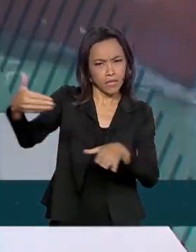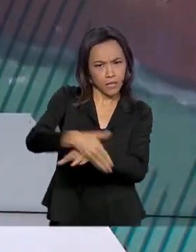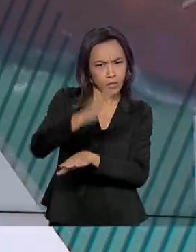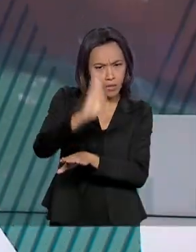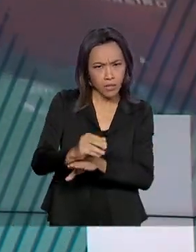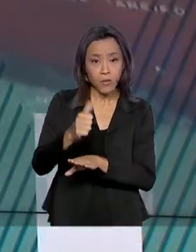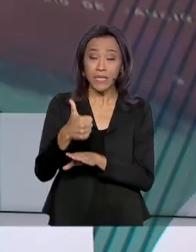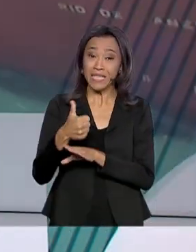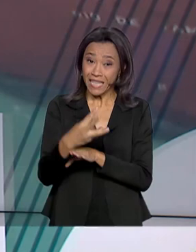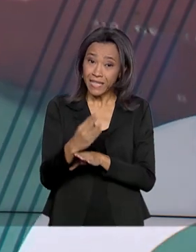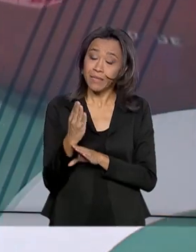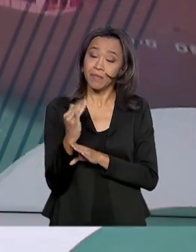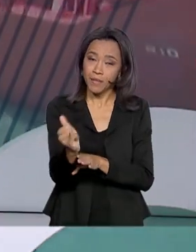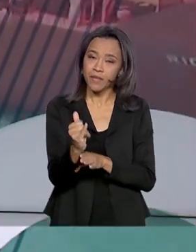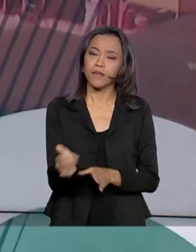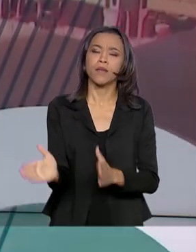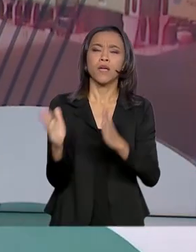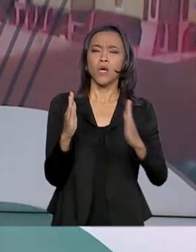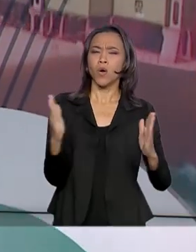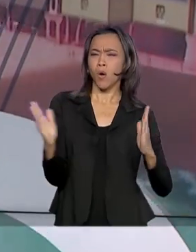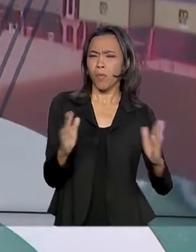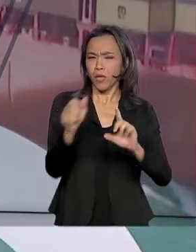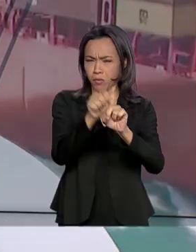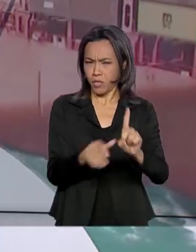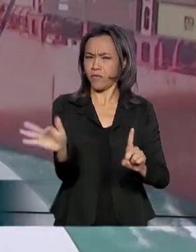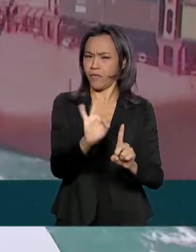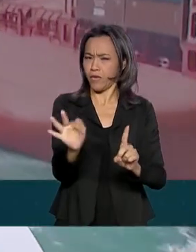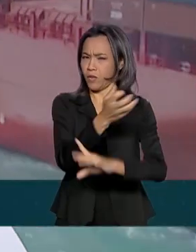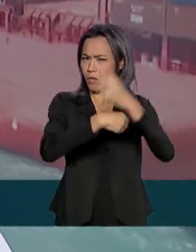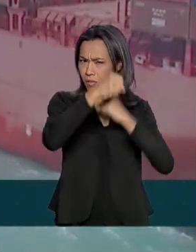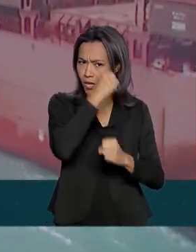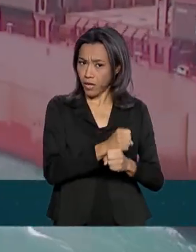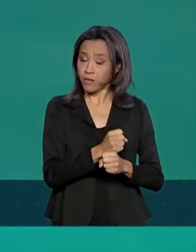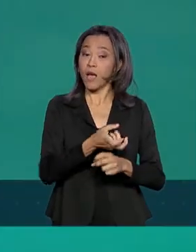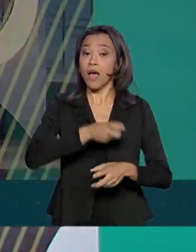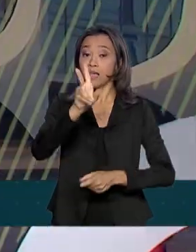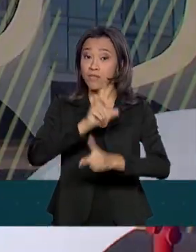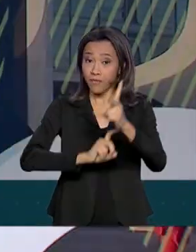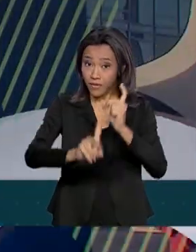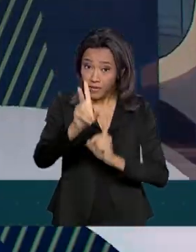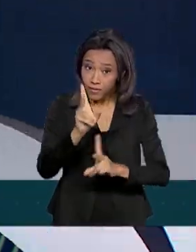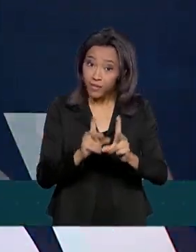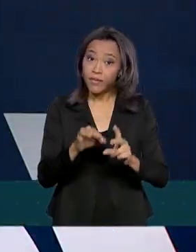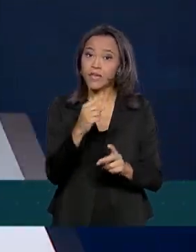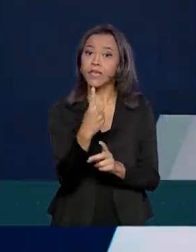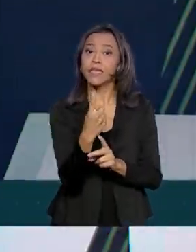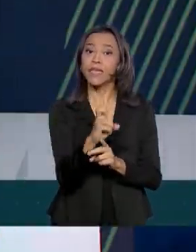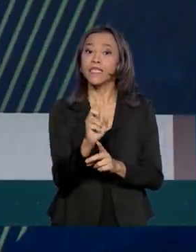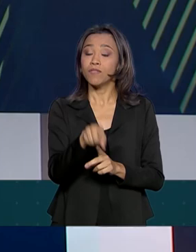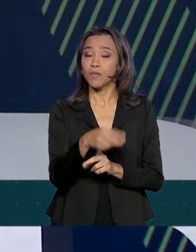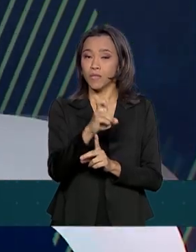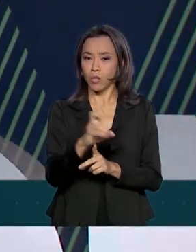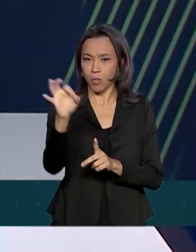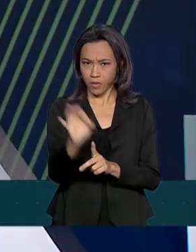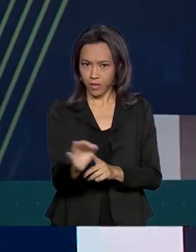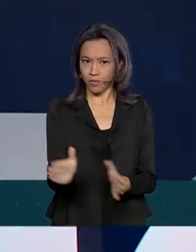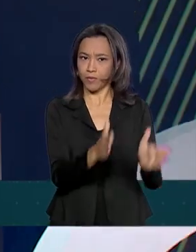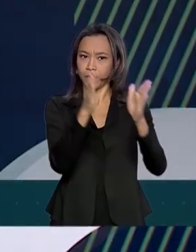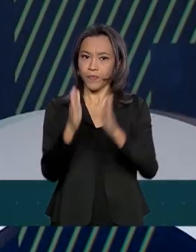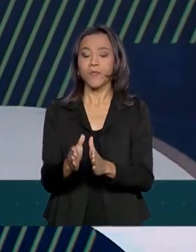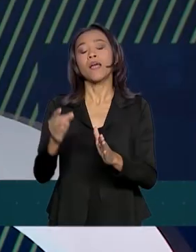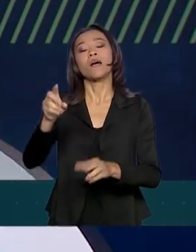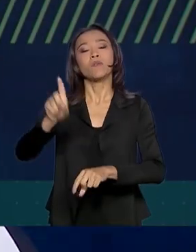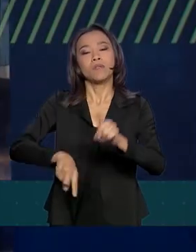Economia. E, na comparação com fevereiro do ano passado, as exportações tiveram crescimento de 15,5%. Já as